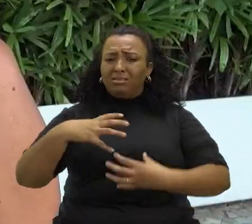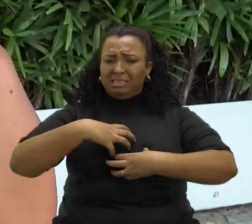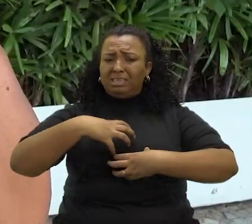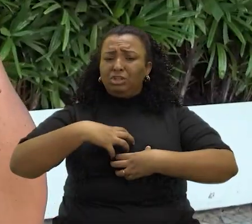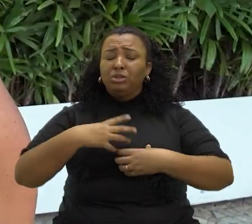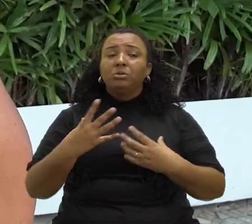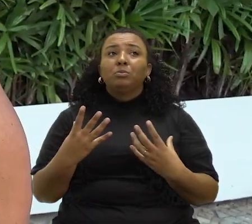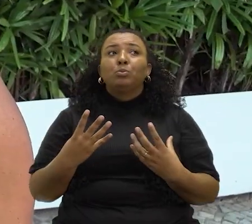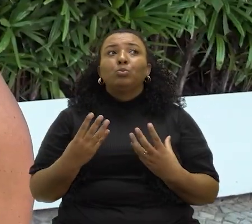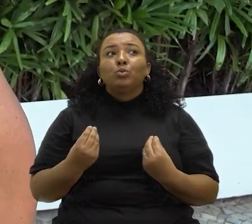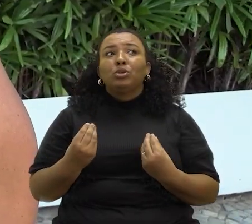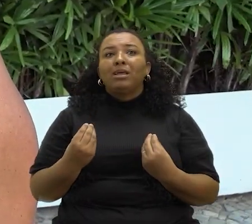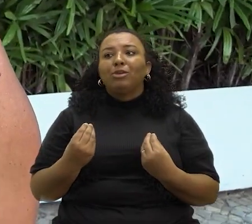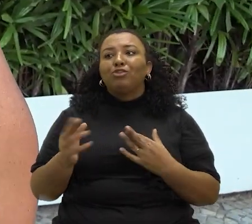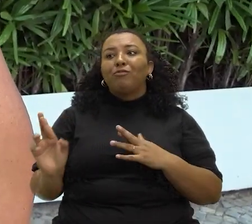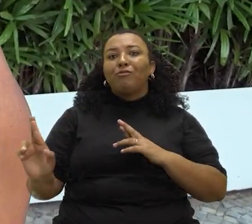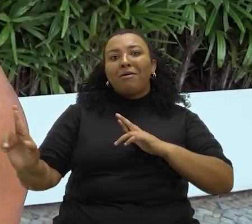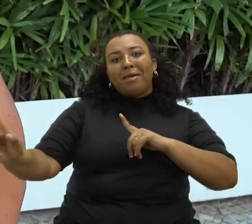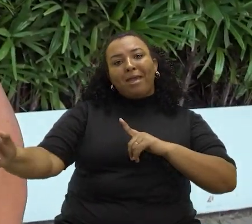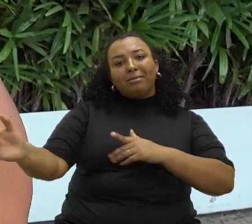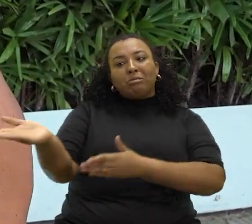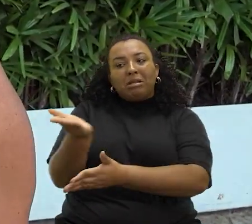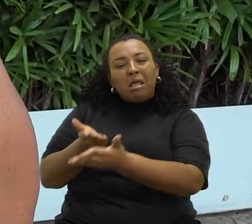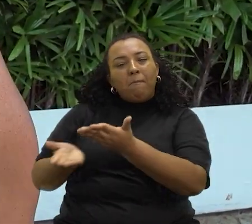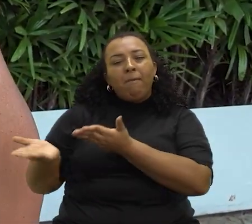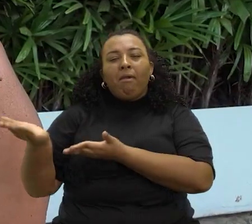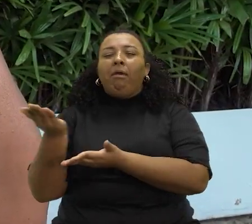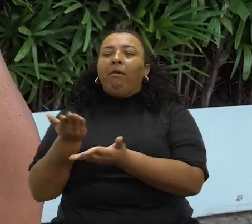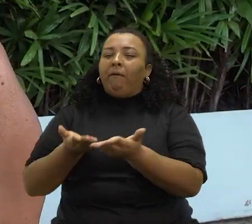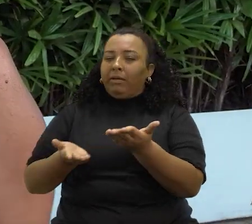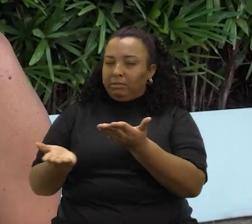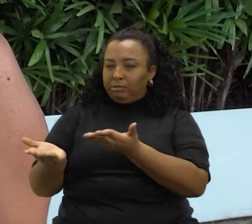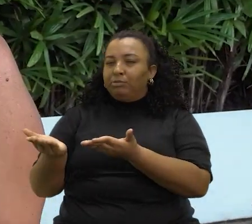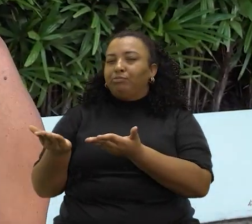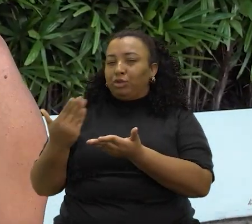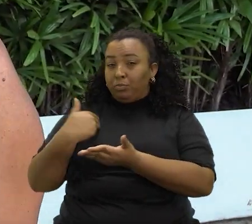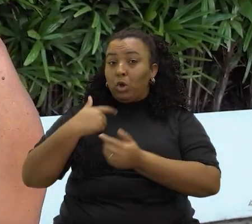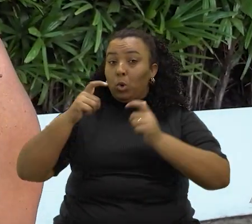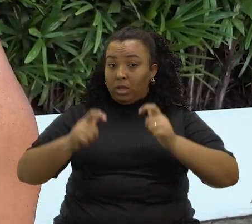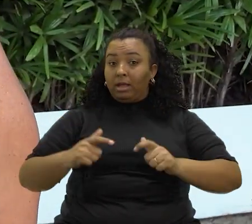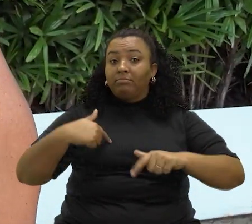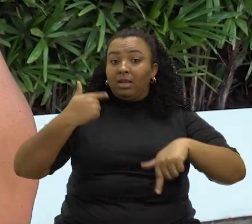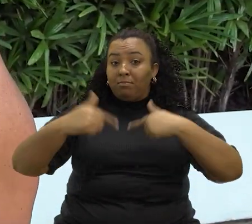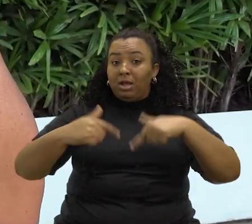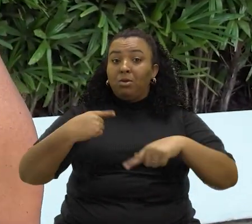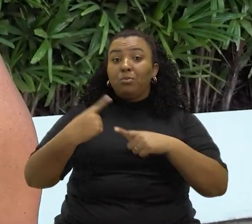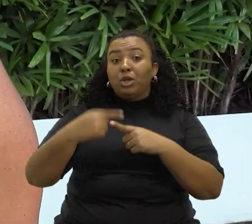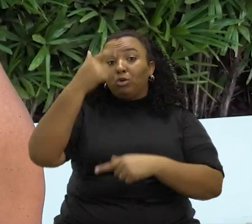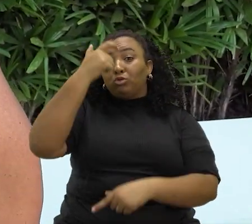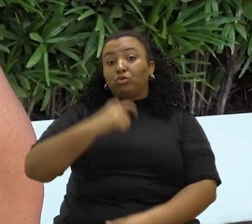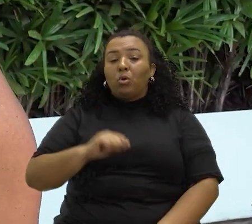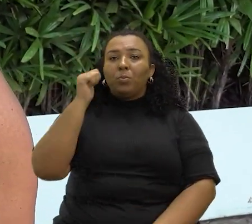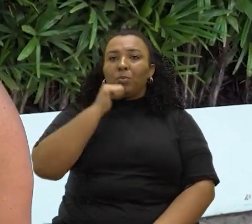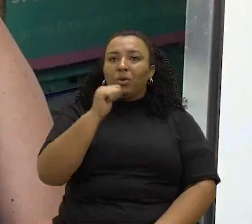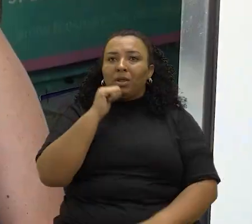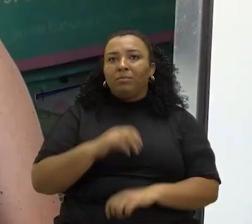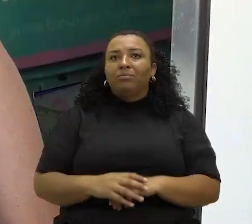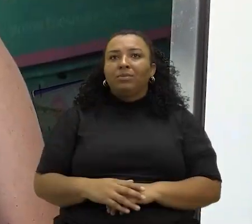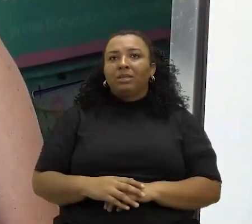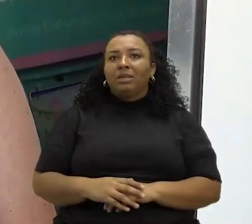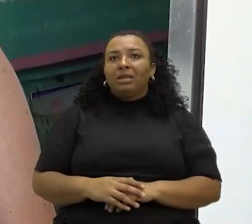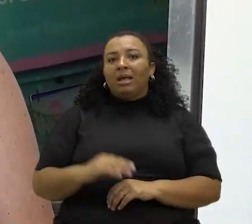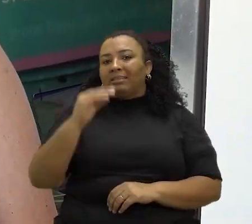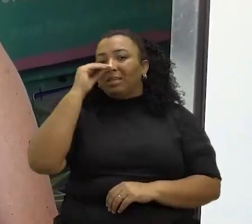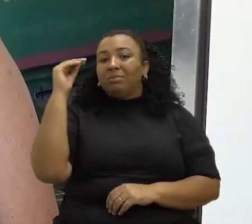Já senti várias diferenças no tratamento, nas condições, no meu espaço de trabalho por ser mulher. A